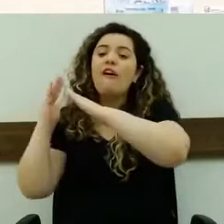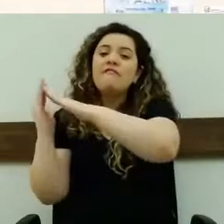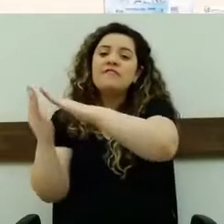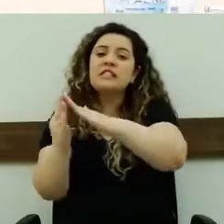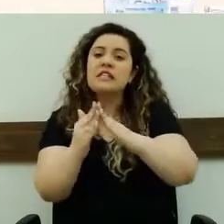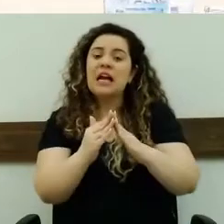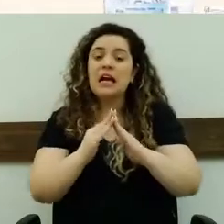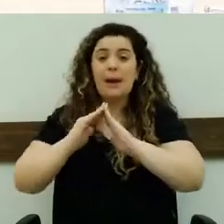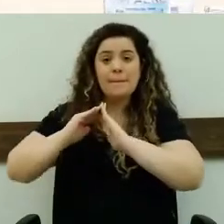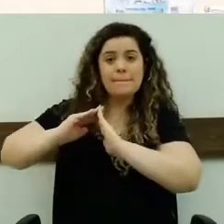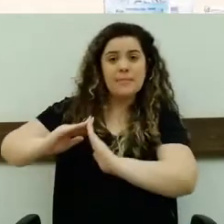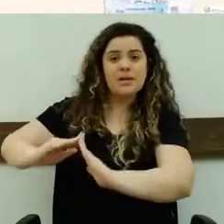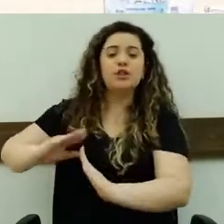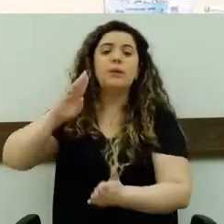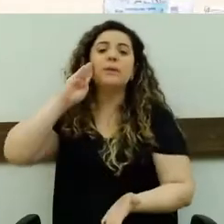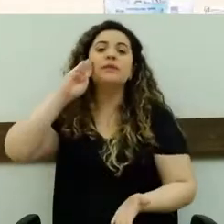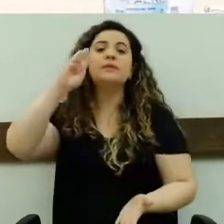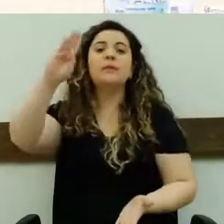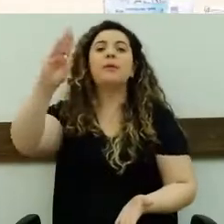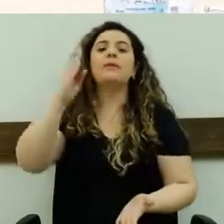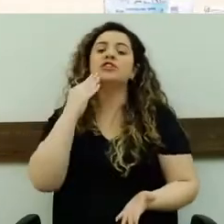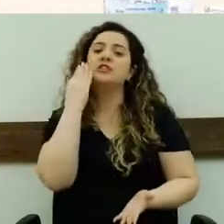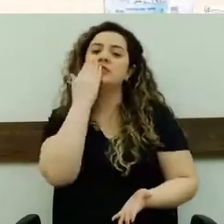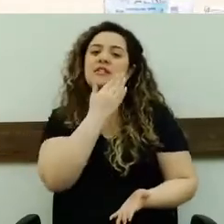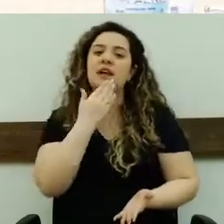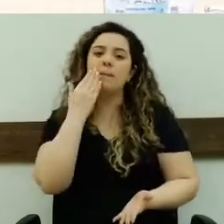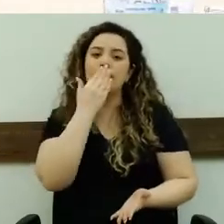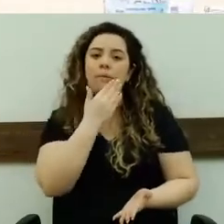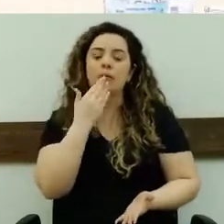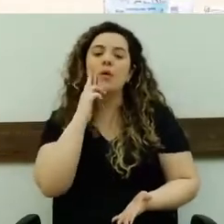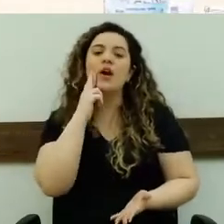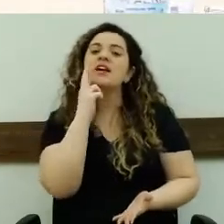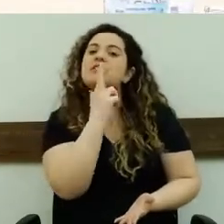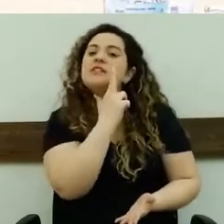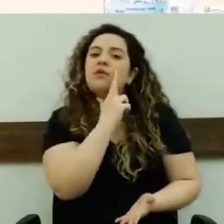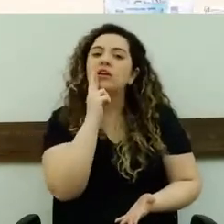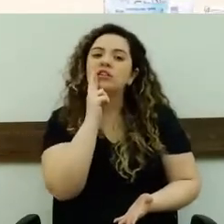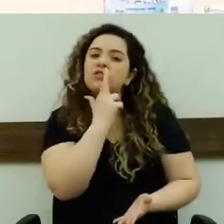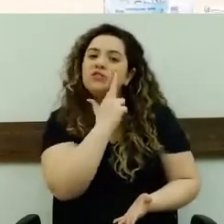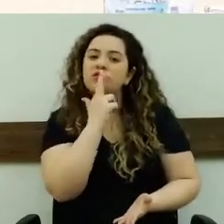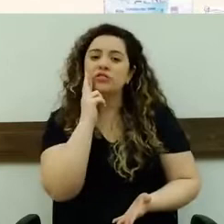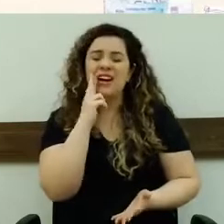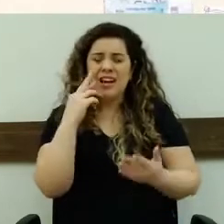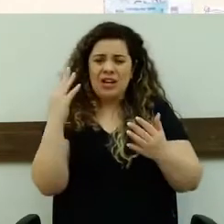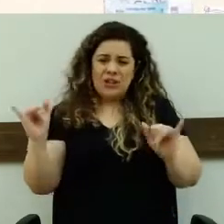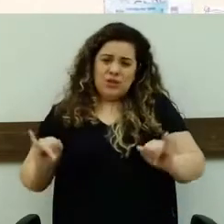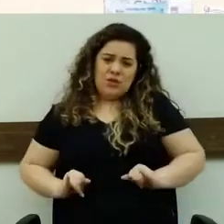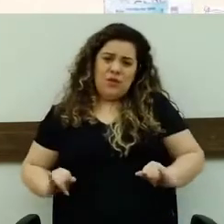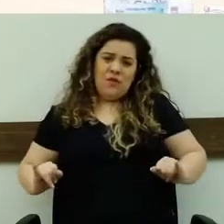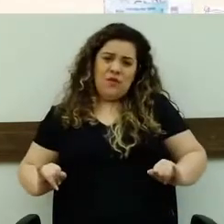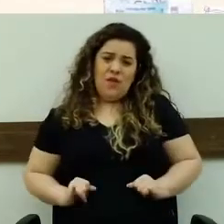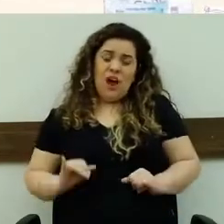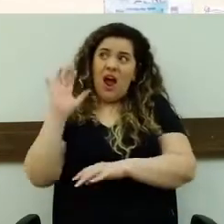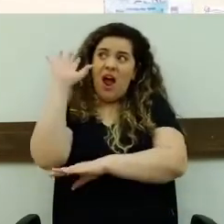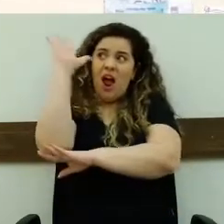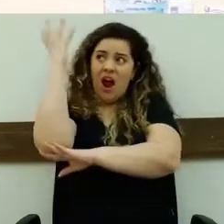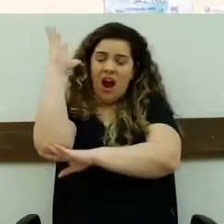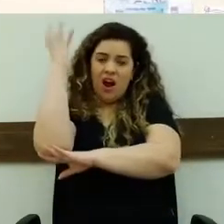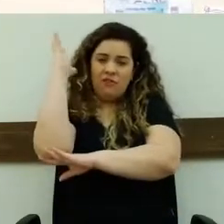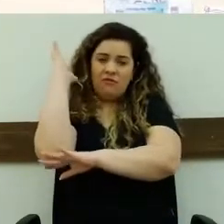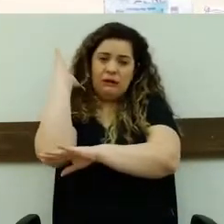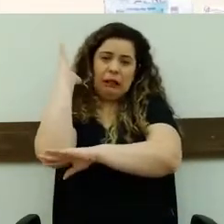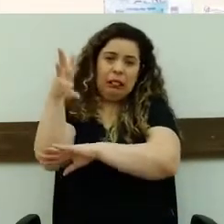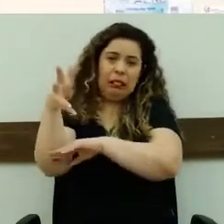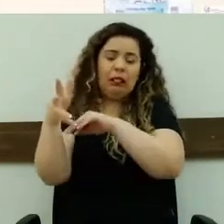principalmente o Sabor Caseiro, que é um restaurante que está sofrendo muito com essas árvores que estão caindo sempre em cima da fiação